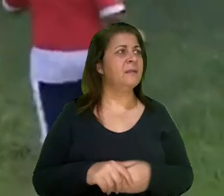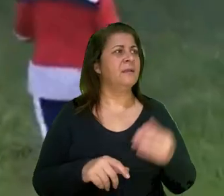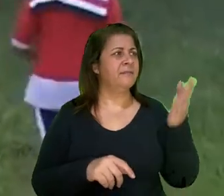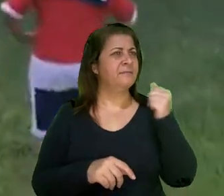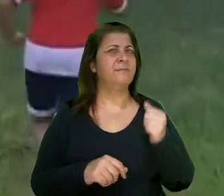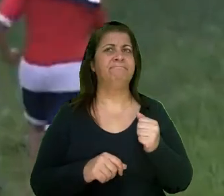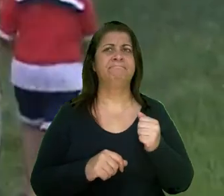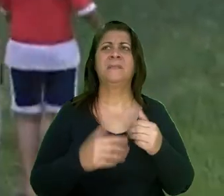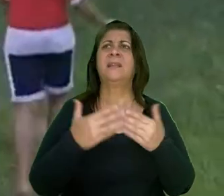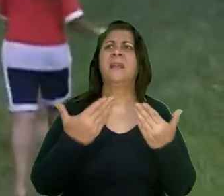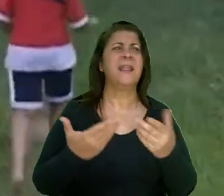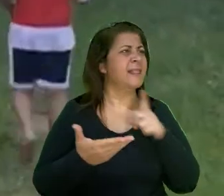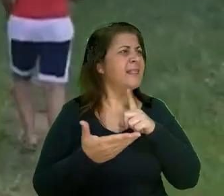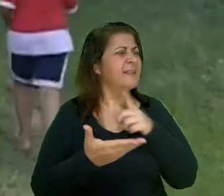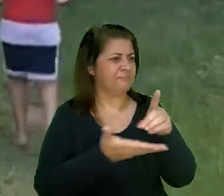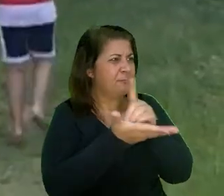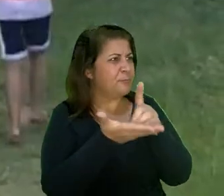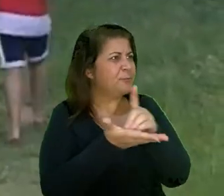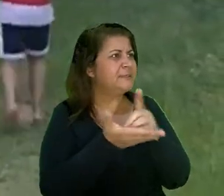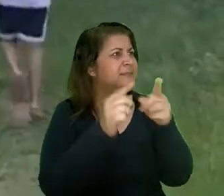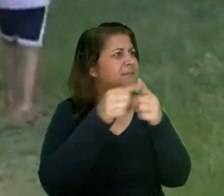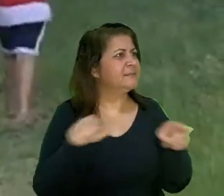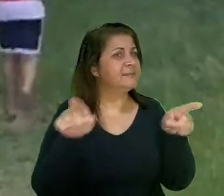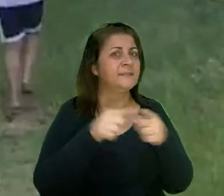Vamos, alguém põe o CD para tocar?